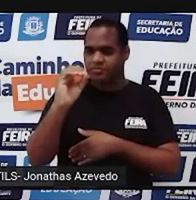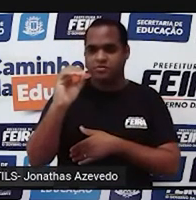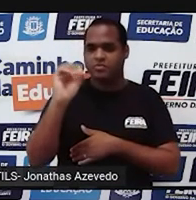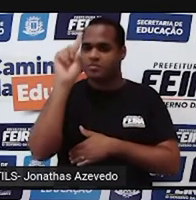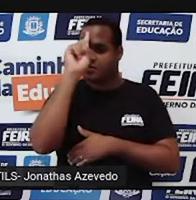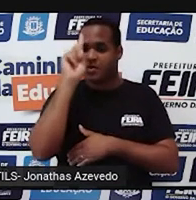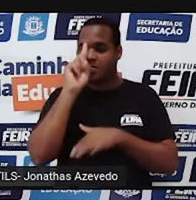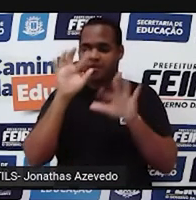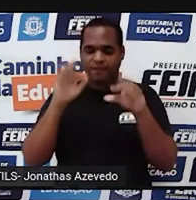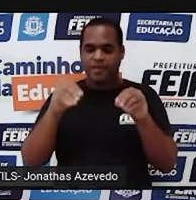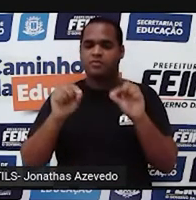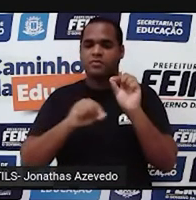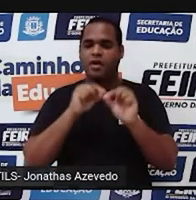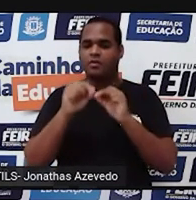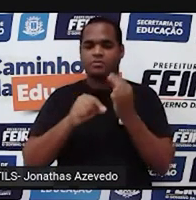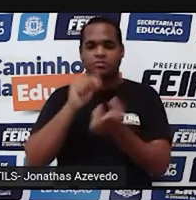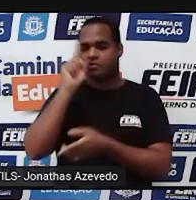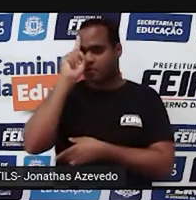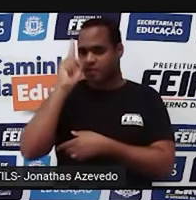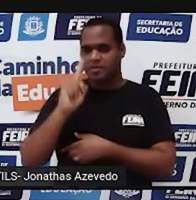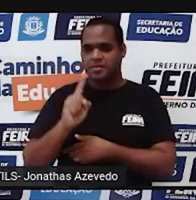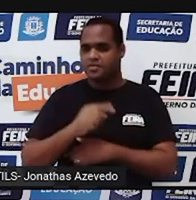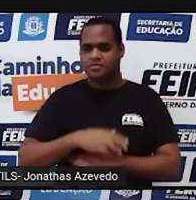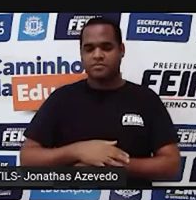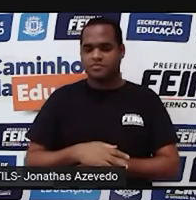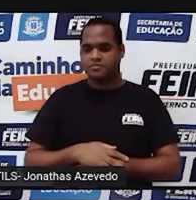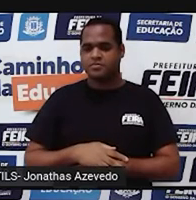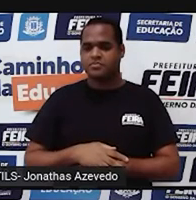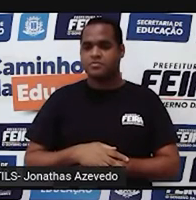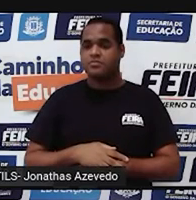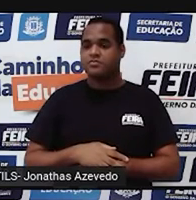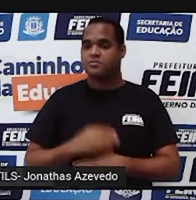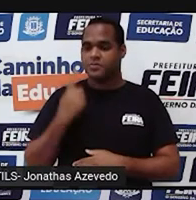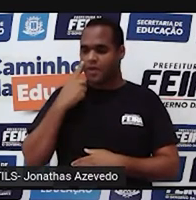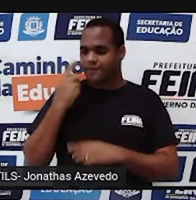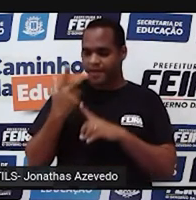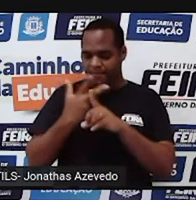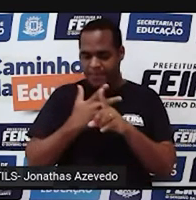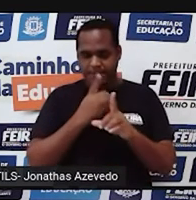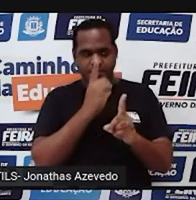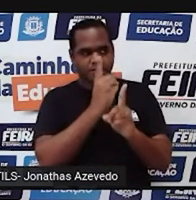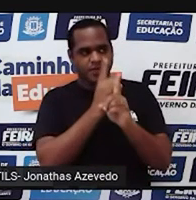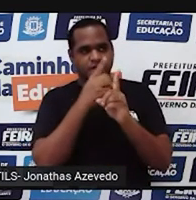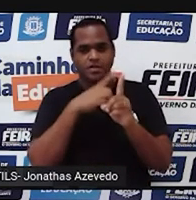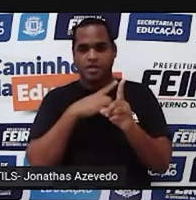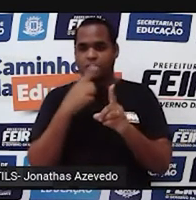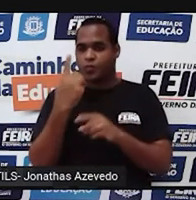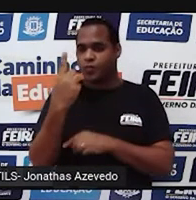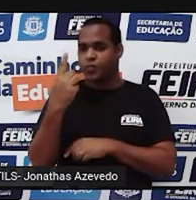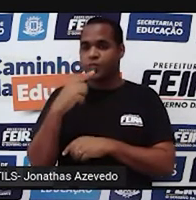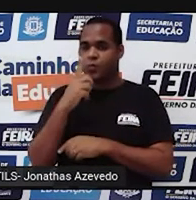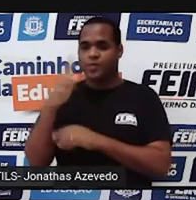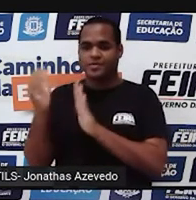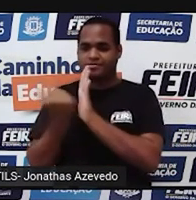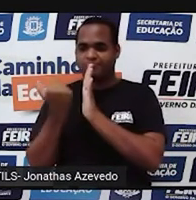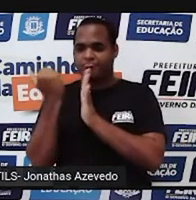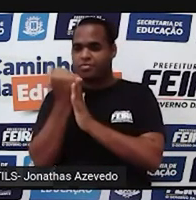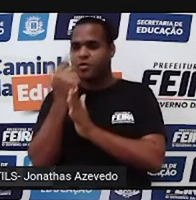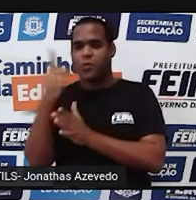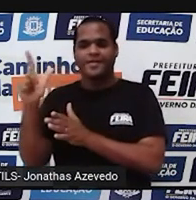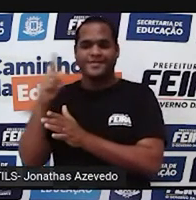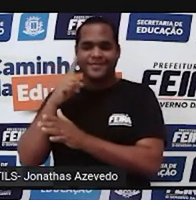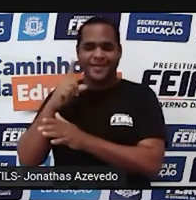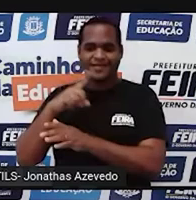não sabe onde termina, porque sempre que a gente acha 1, a gente acha o sucessor, que é o número que vem depois.